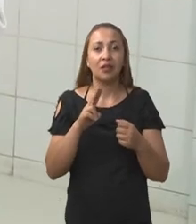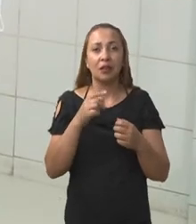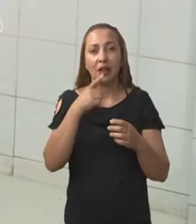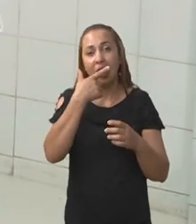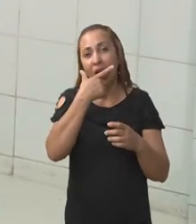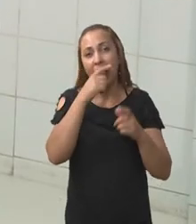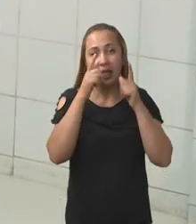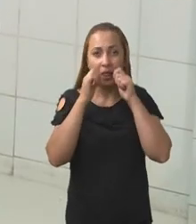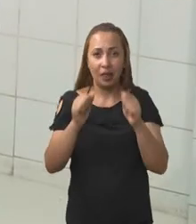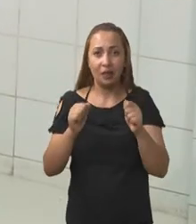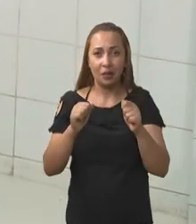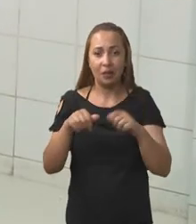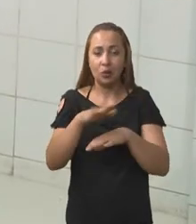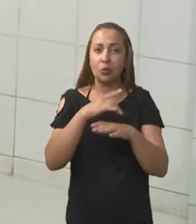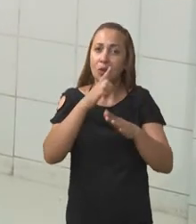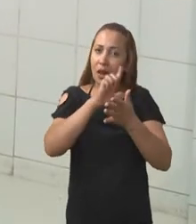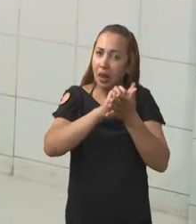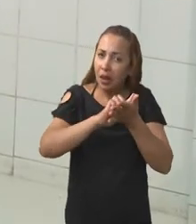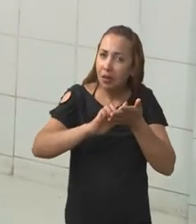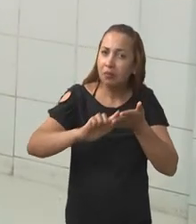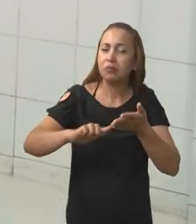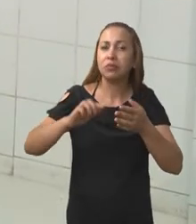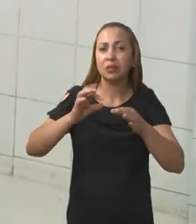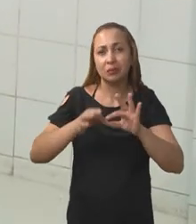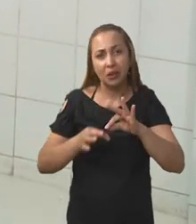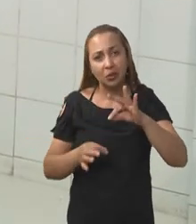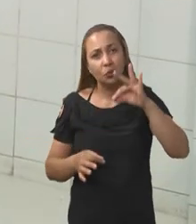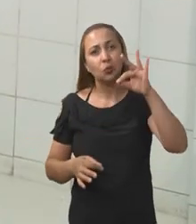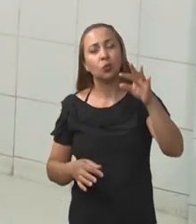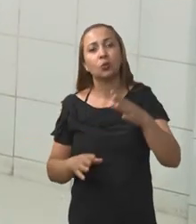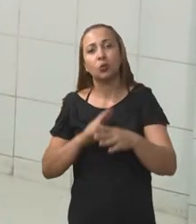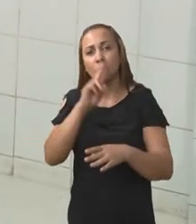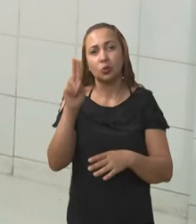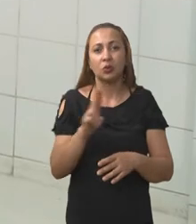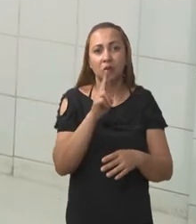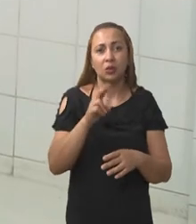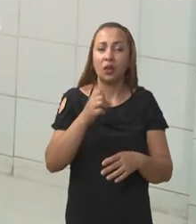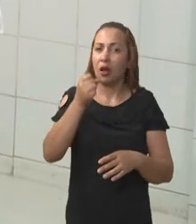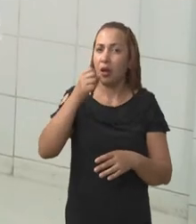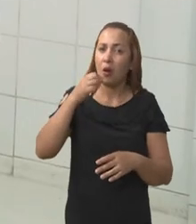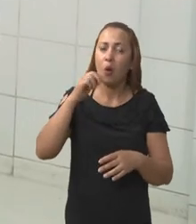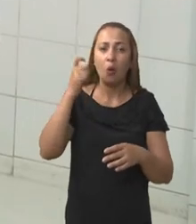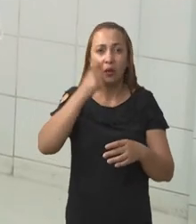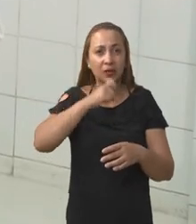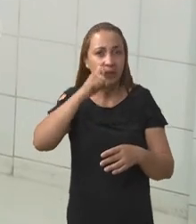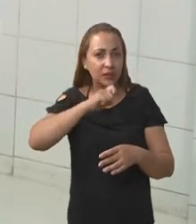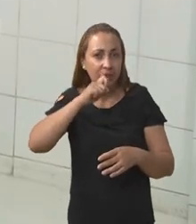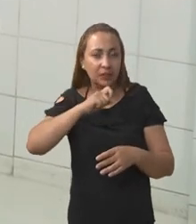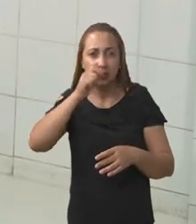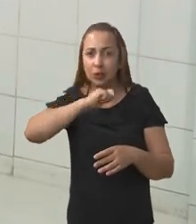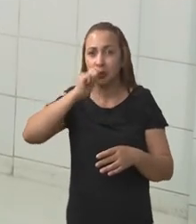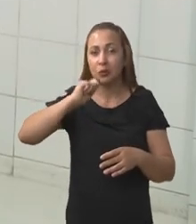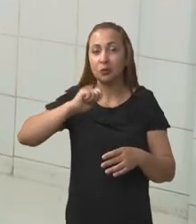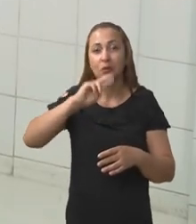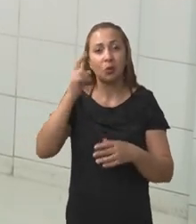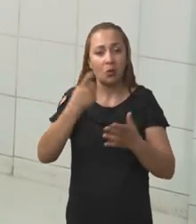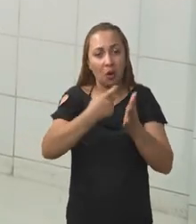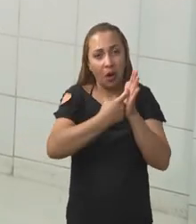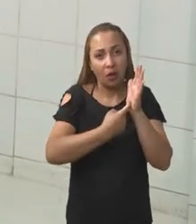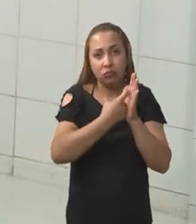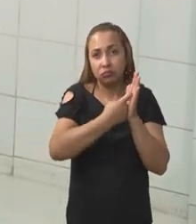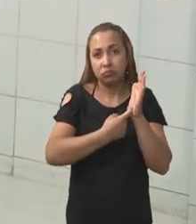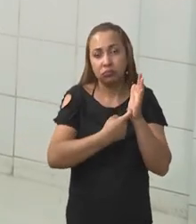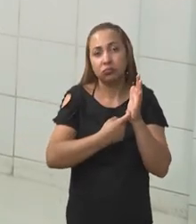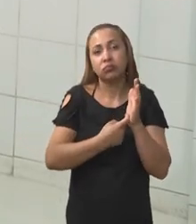essa higiene, de um período mais longo, usando quer seja escova dental, quer seja raspador comercial, ou